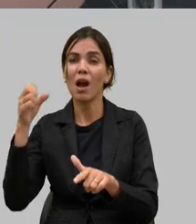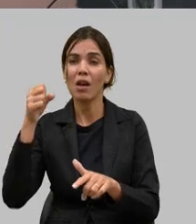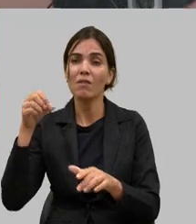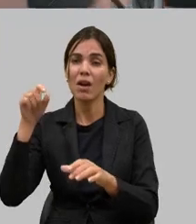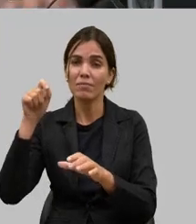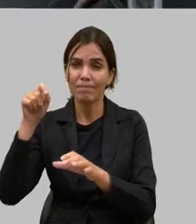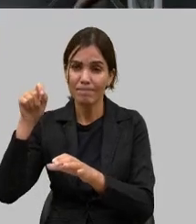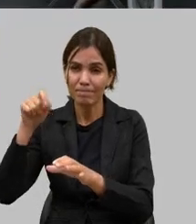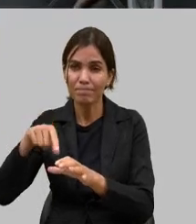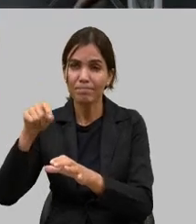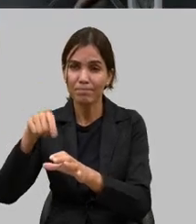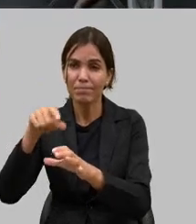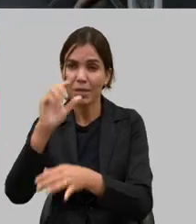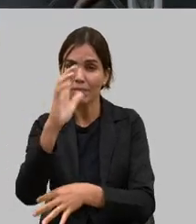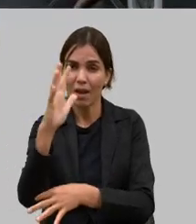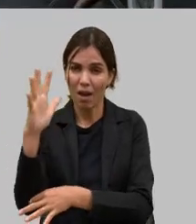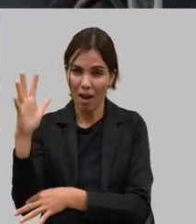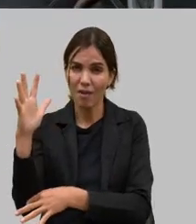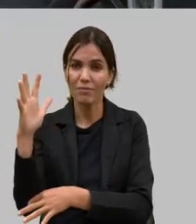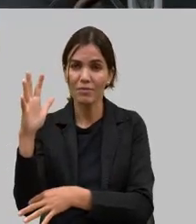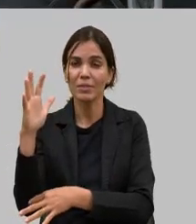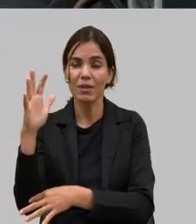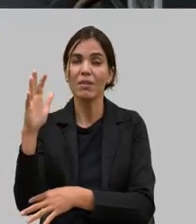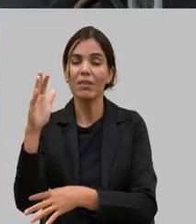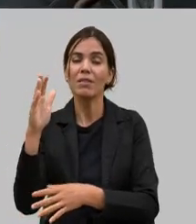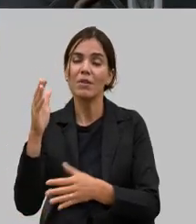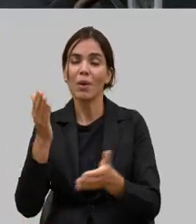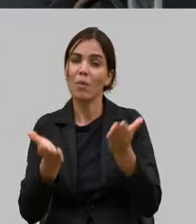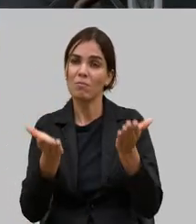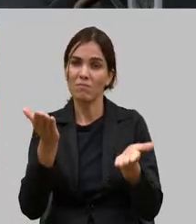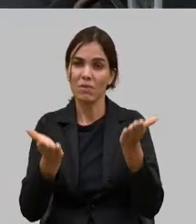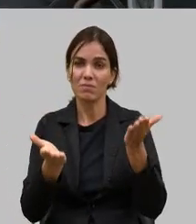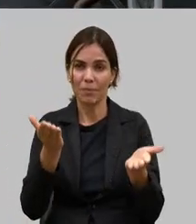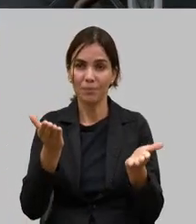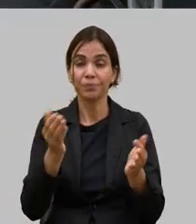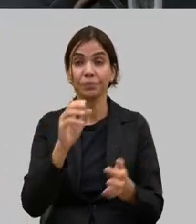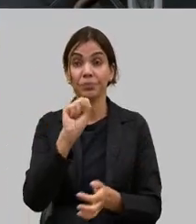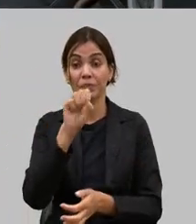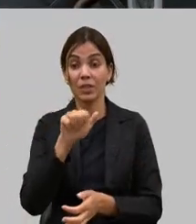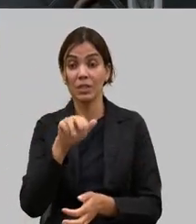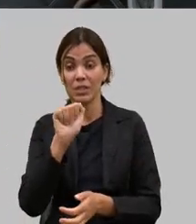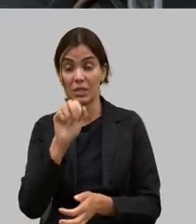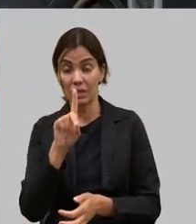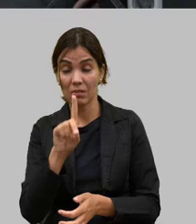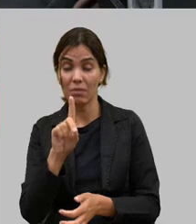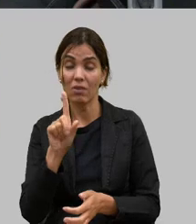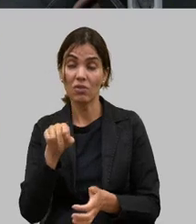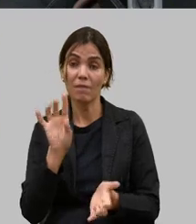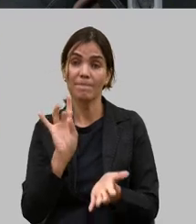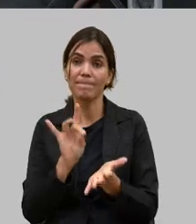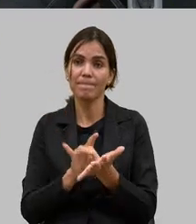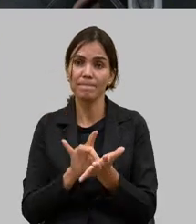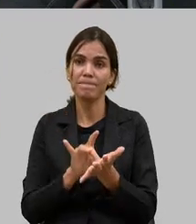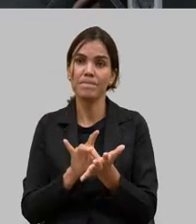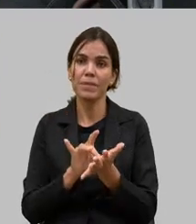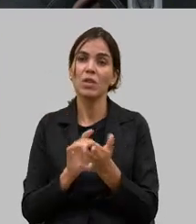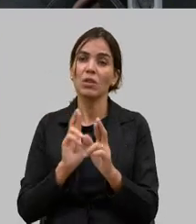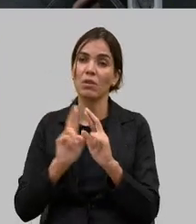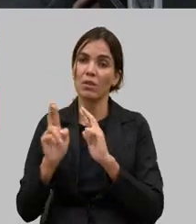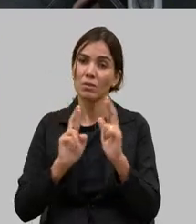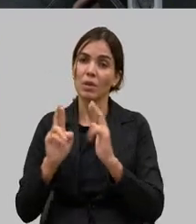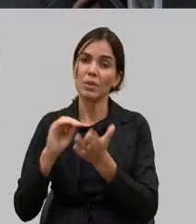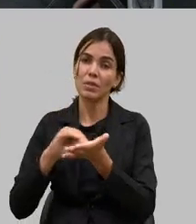legais para poder fazer essa compensação a questão da SEMAD realmente é uma realidade o relacionamento nosso com a Secretaria de Meio Ambiente